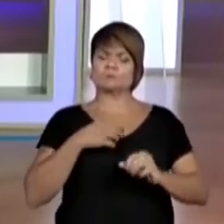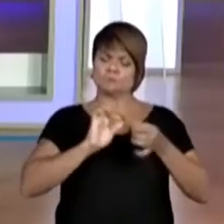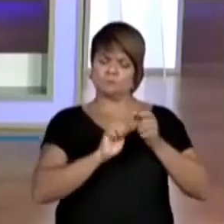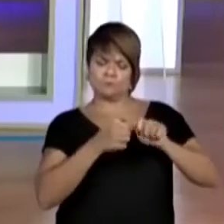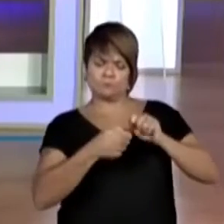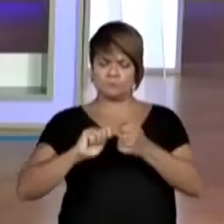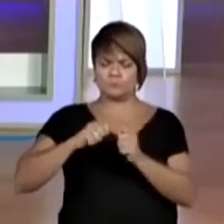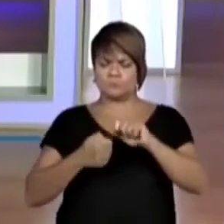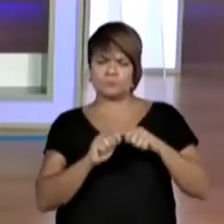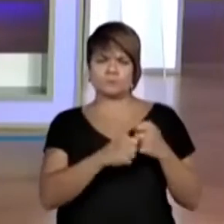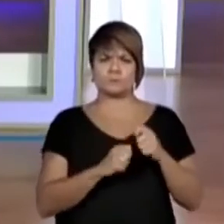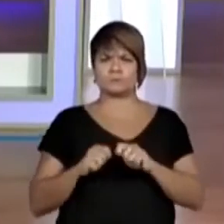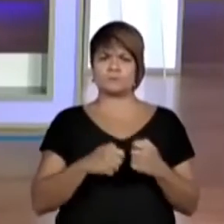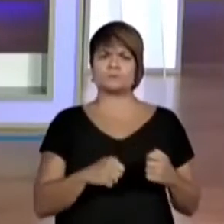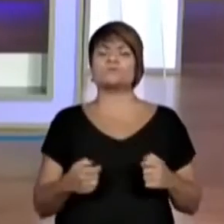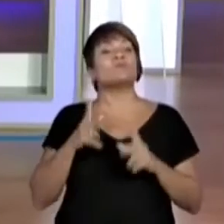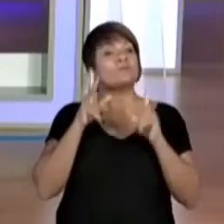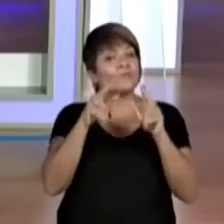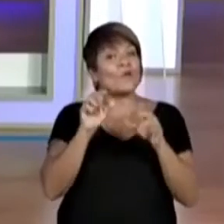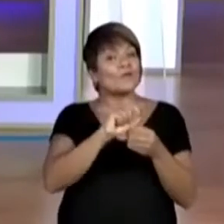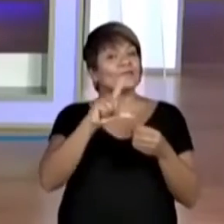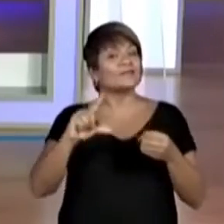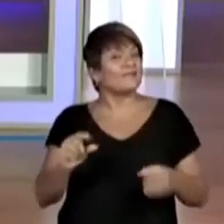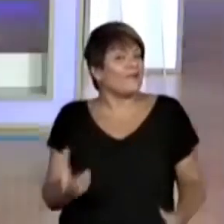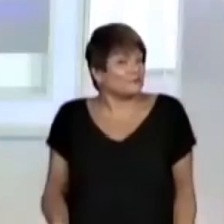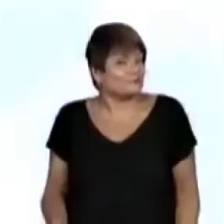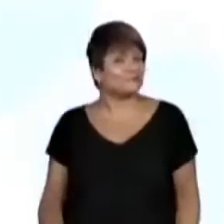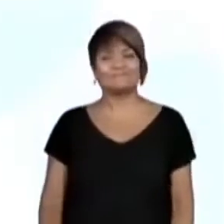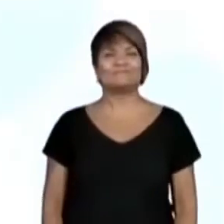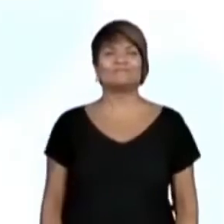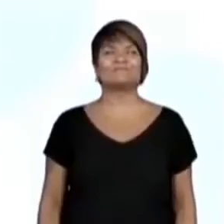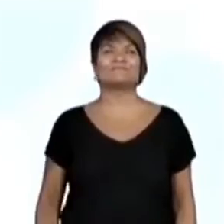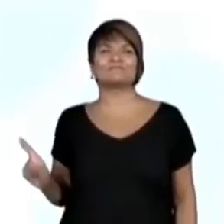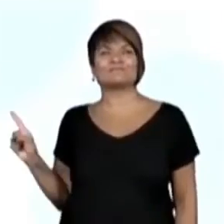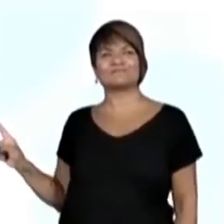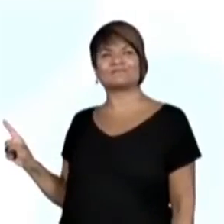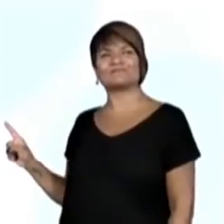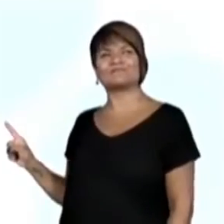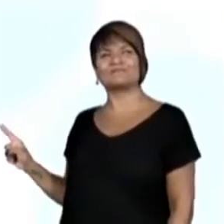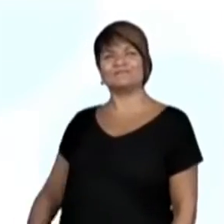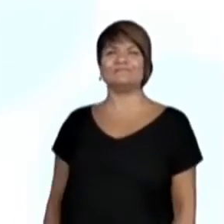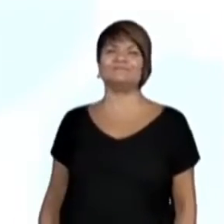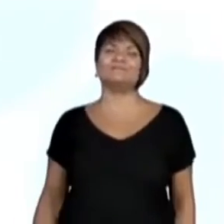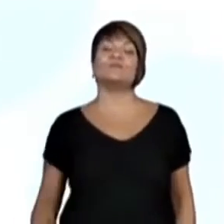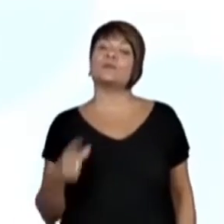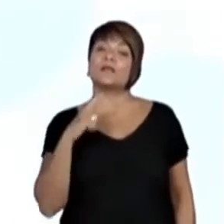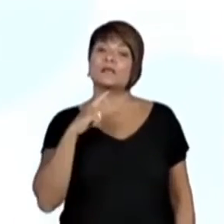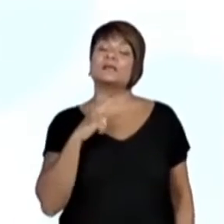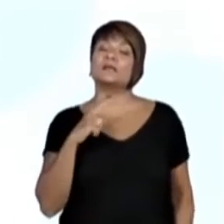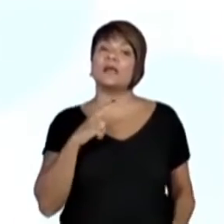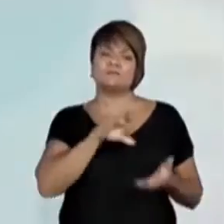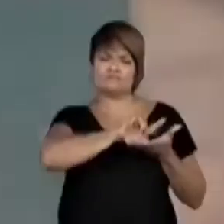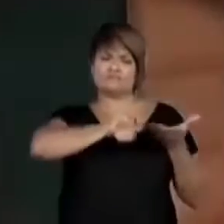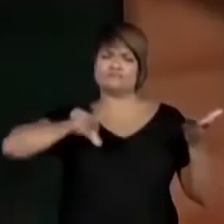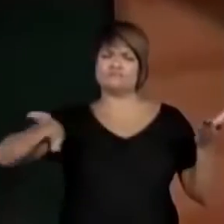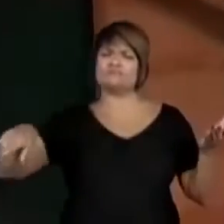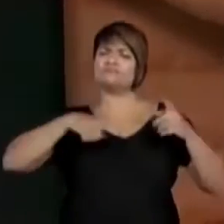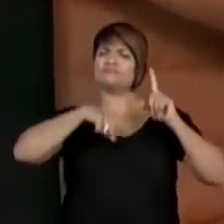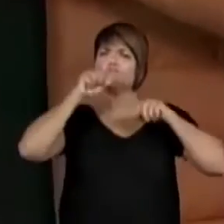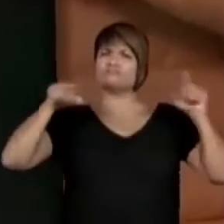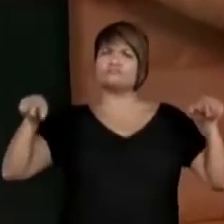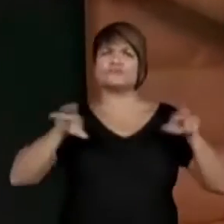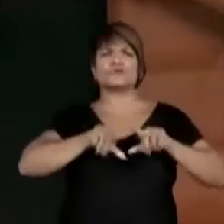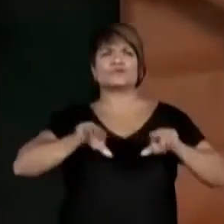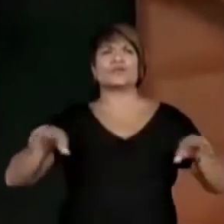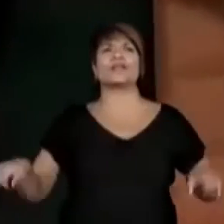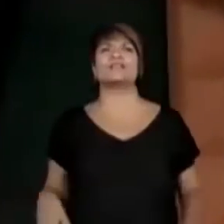Bayomi. Ficou igualzinho aí do pessoal do quintal, hein? Olha só. Ficou igualzinho o que está na imagem. E a gente tem bonecas de várias cores diferentes, né, professor? Sim, olha